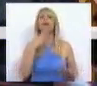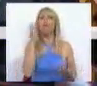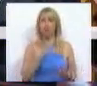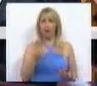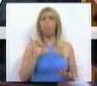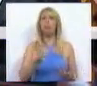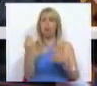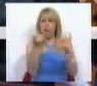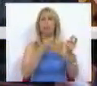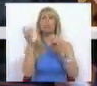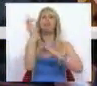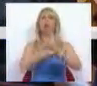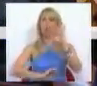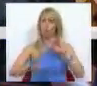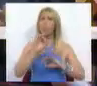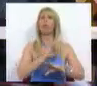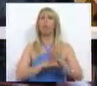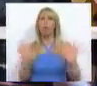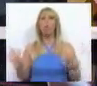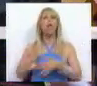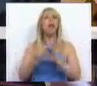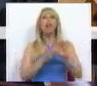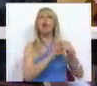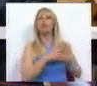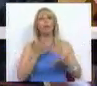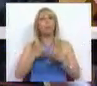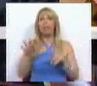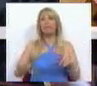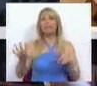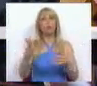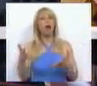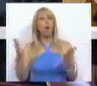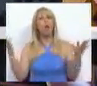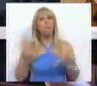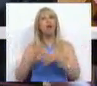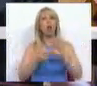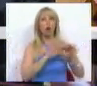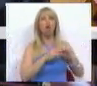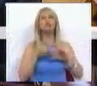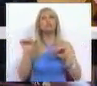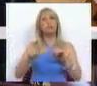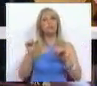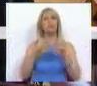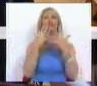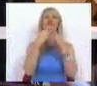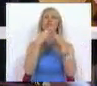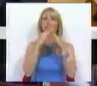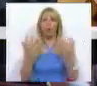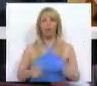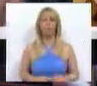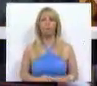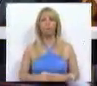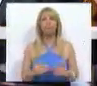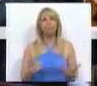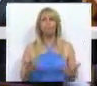europeu numa lógica não conjuntural, mas numa lógica estrutural. Fiquei, aliás, muito